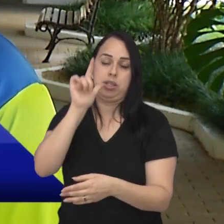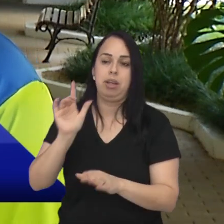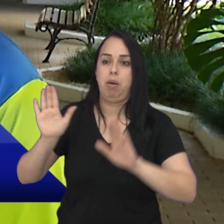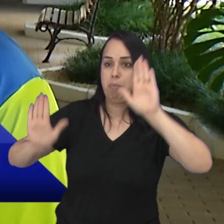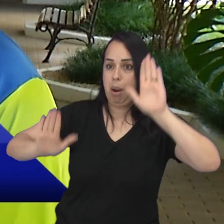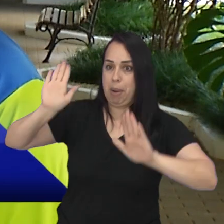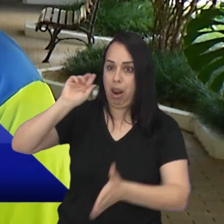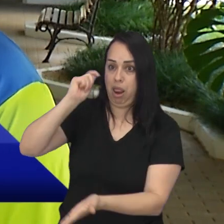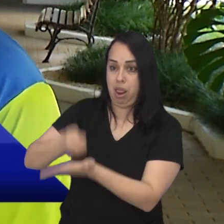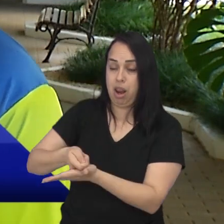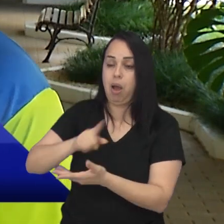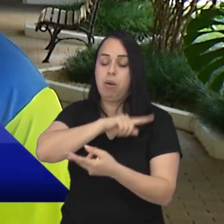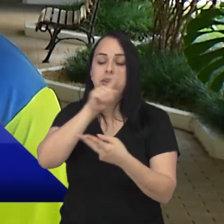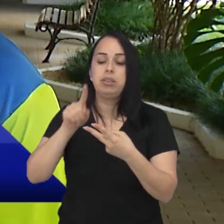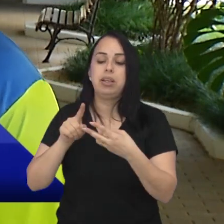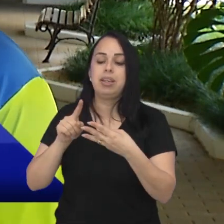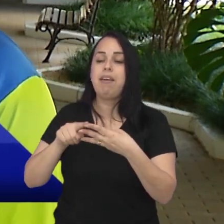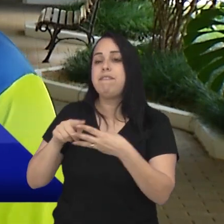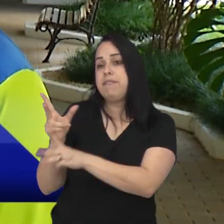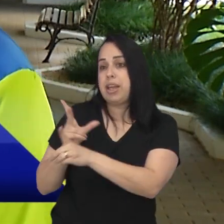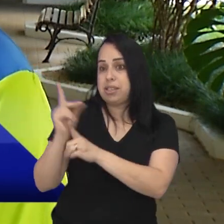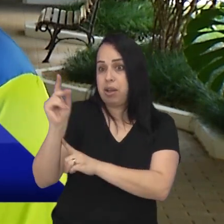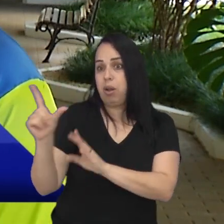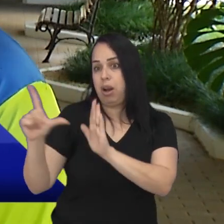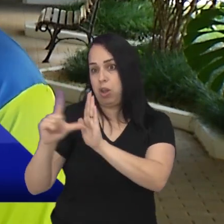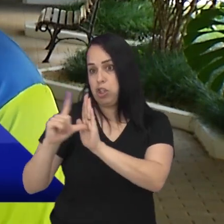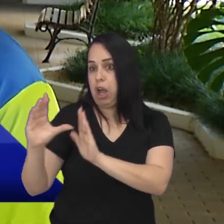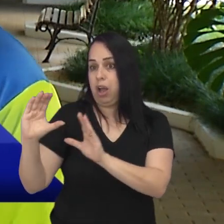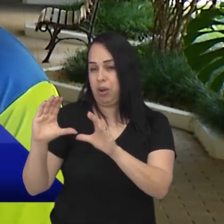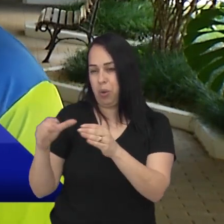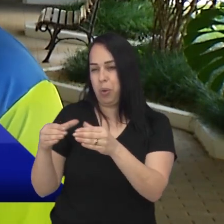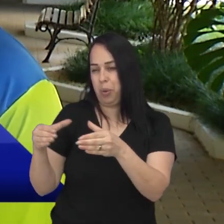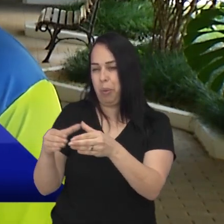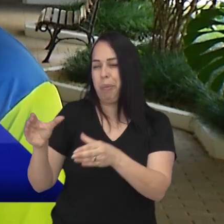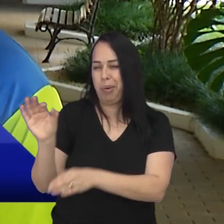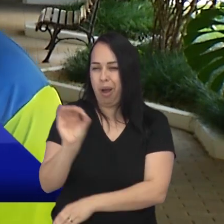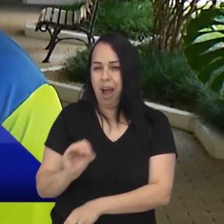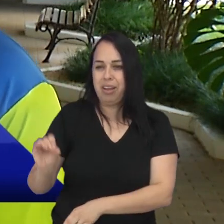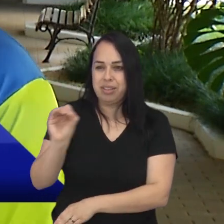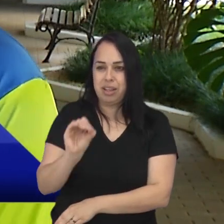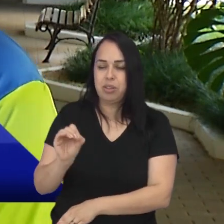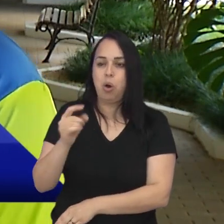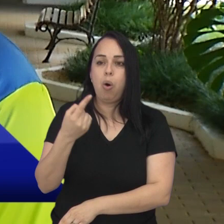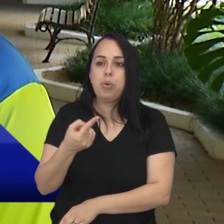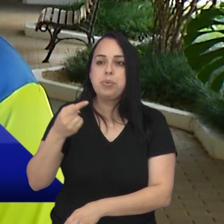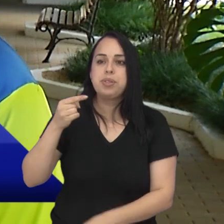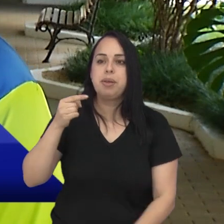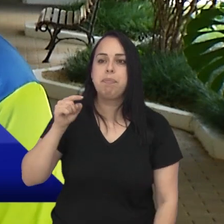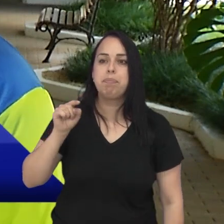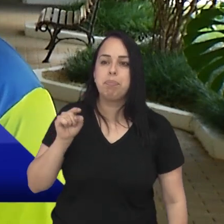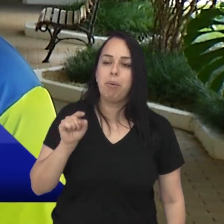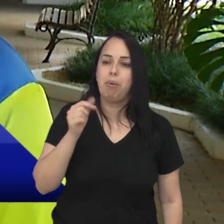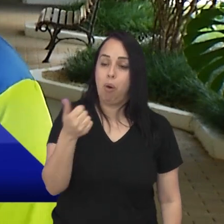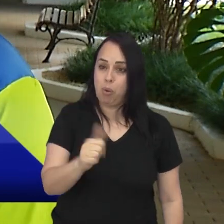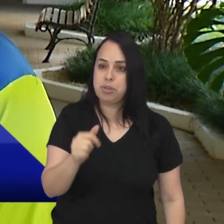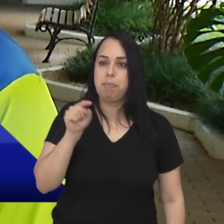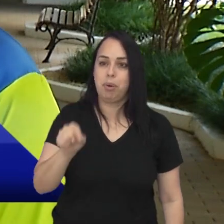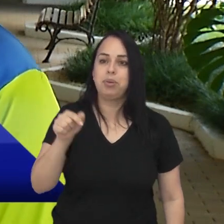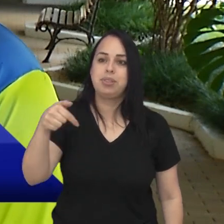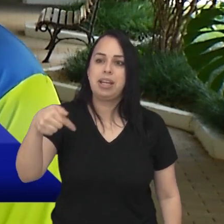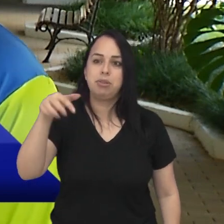houve um leilão e acabou ganhando a empresa do Grupo Gross com 11,7%. Então, 11